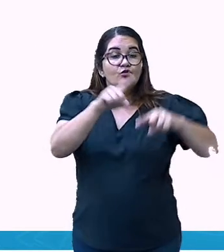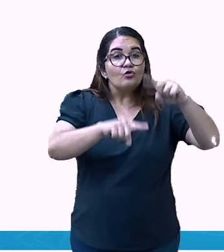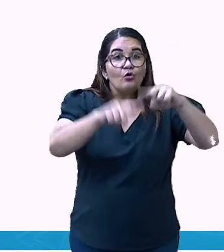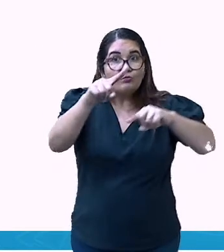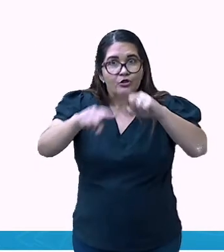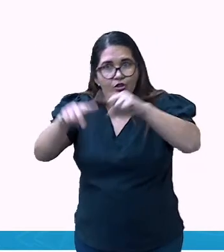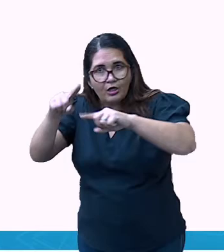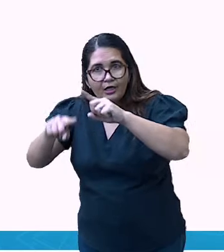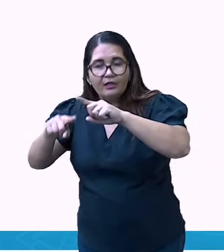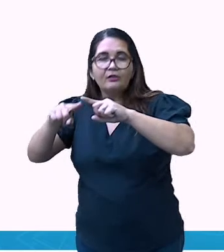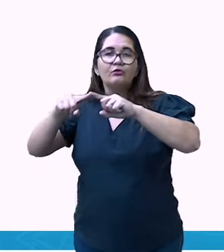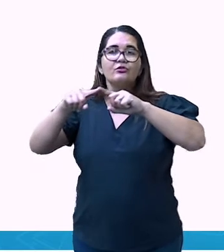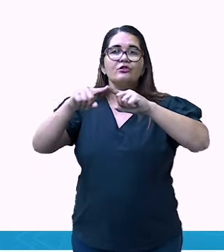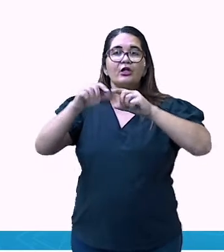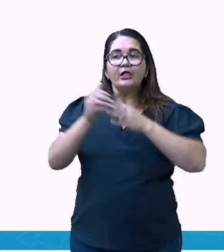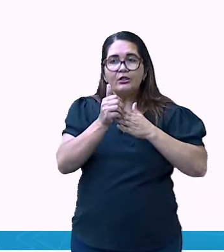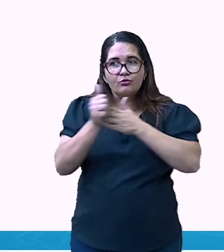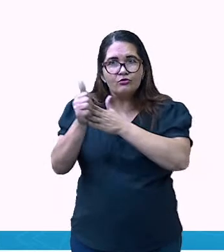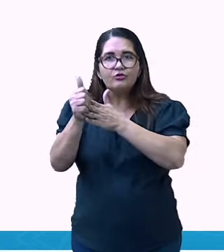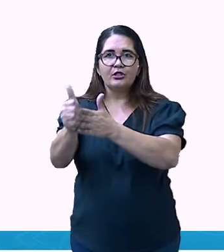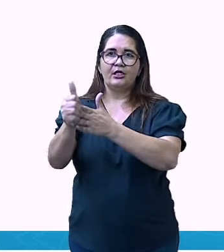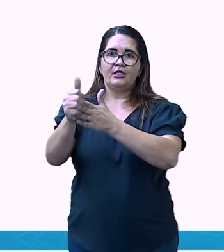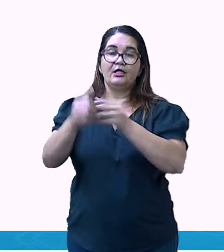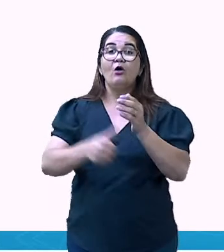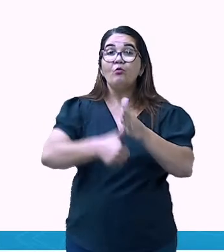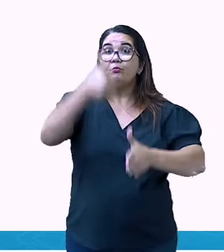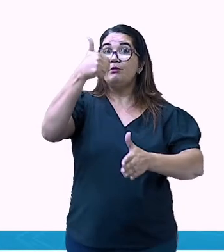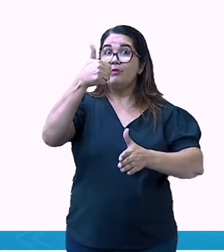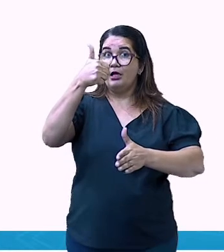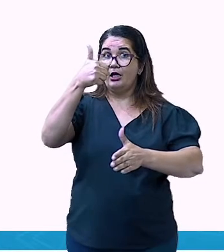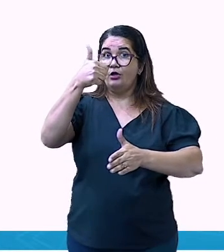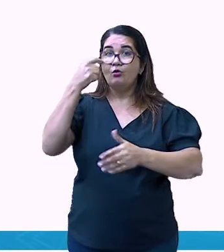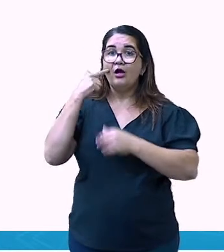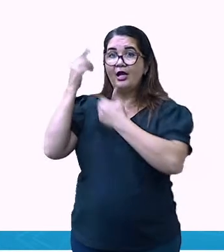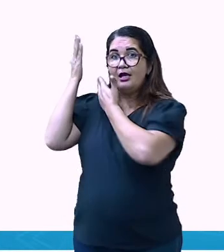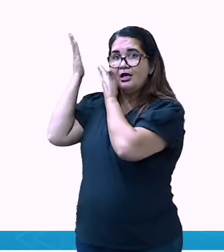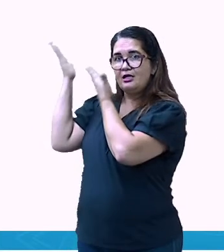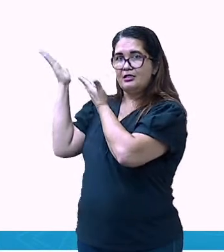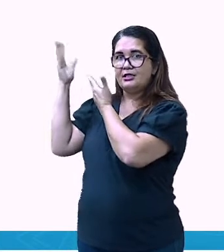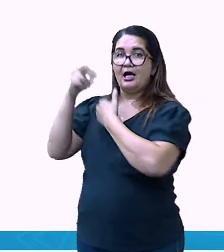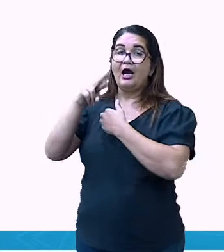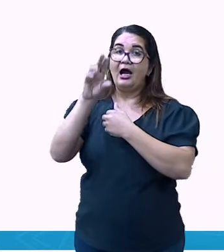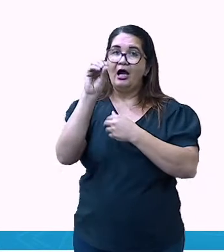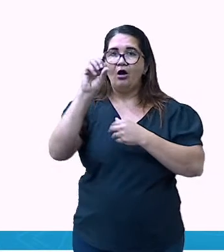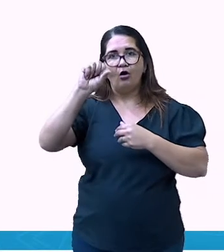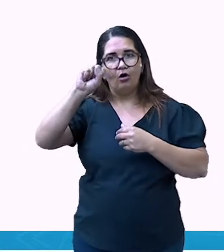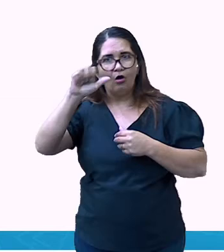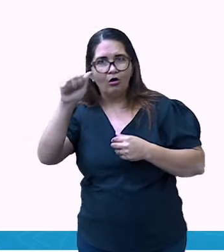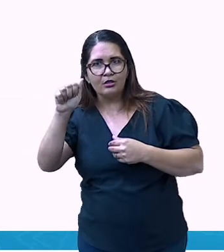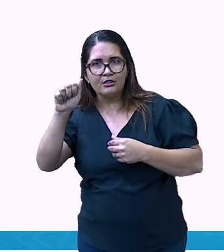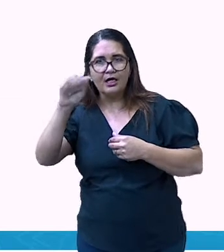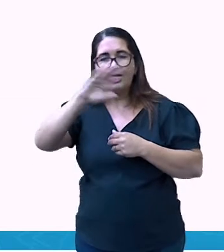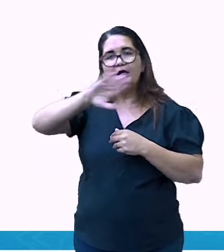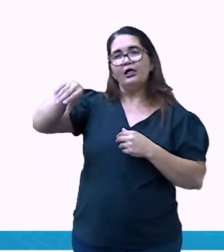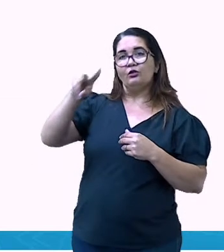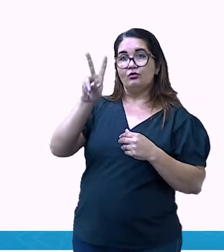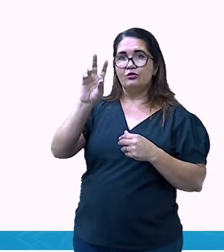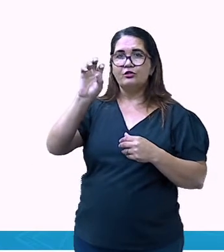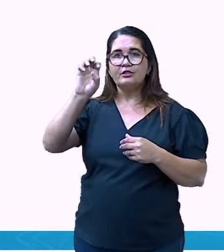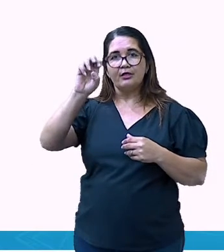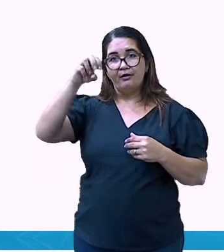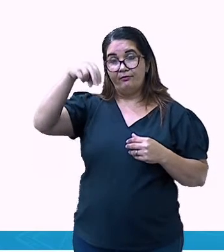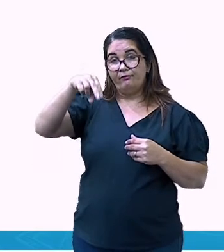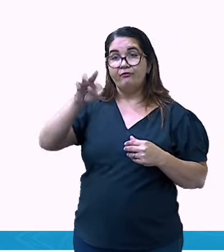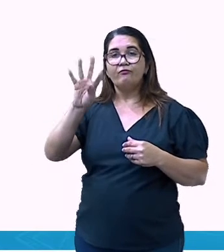localização. Rosa dos ventos é o principal e o mais antigo deles. E aí, os colaterais estão